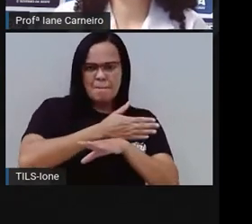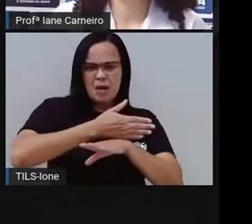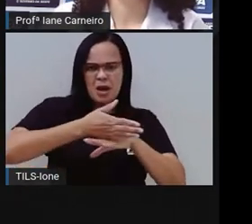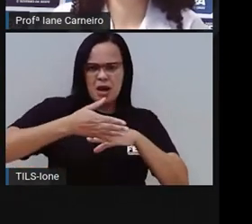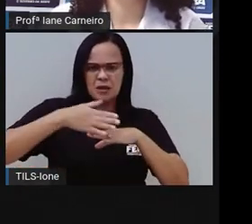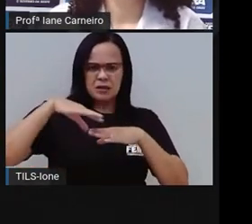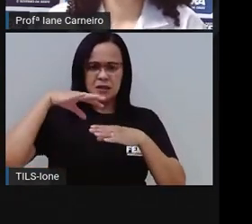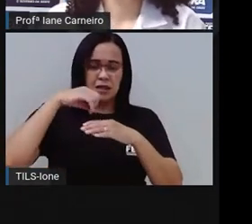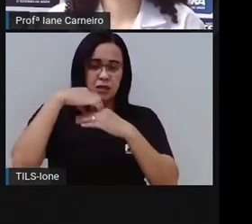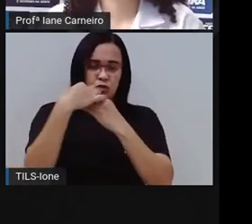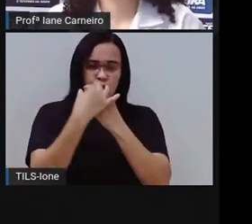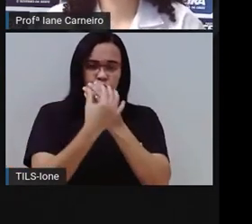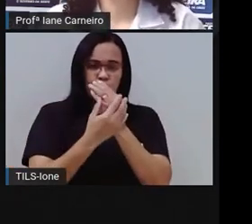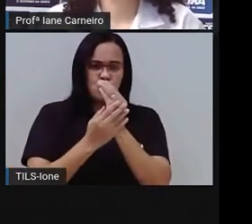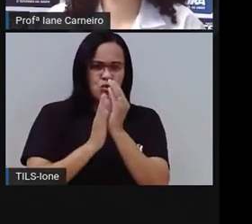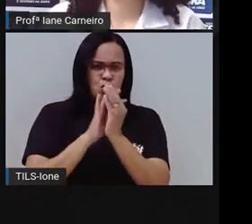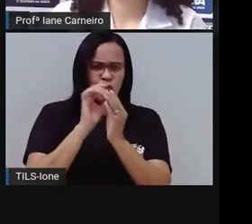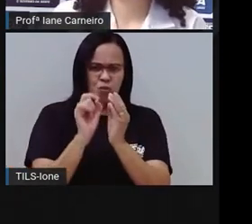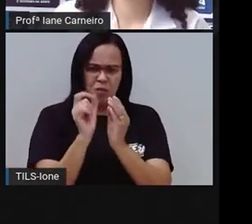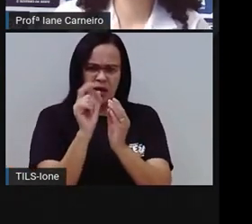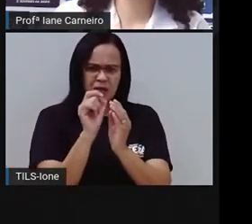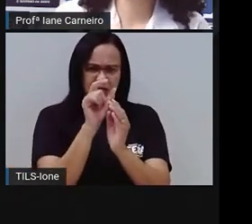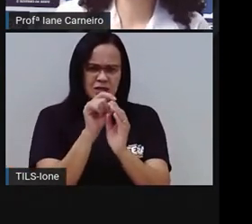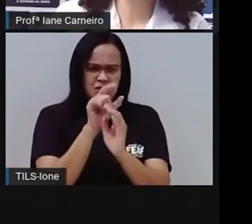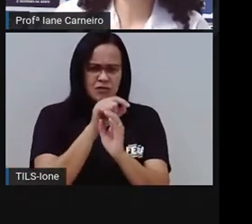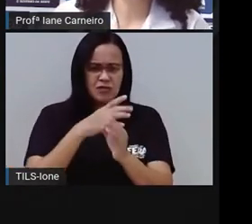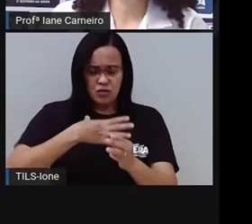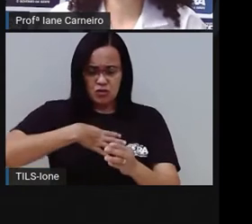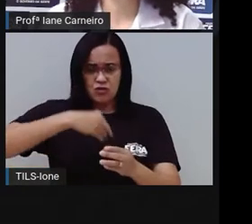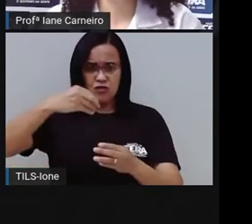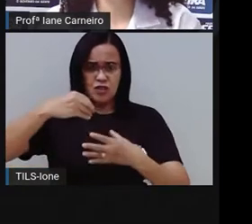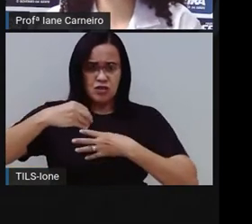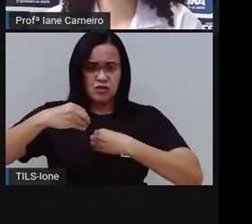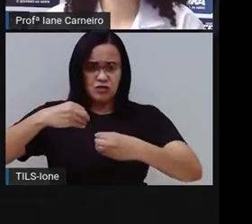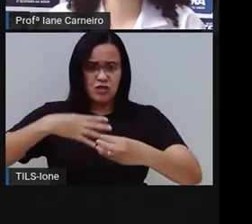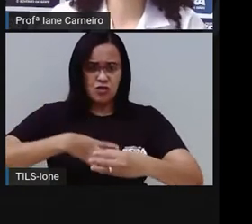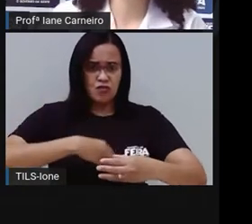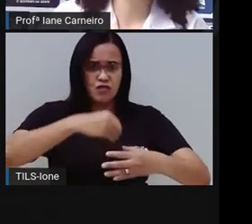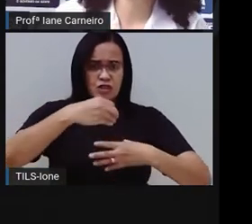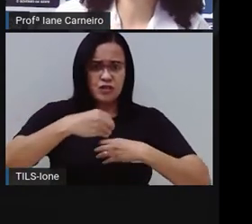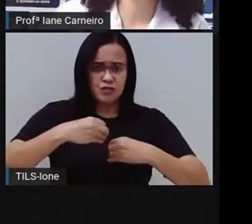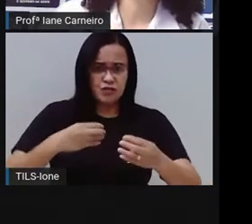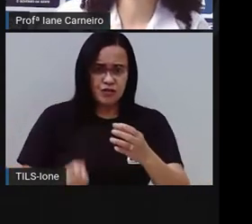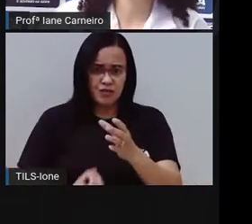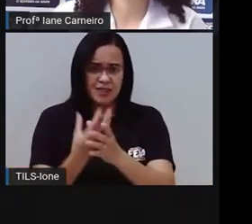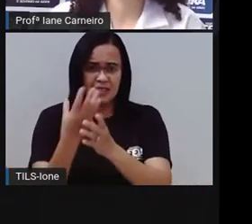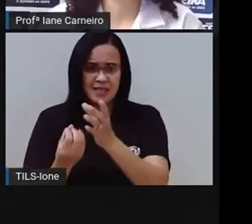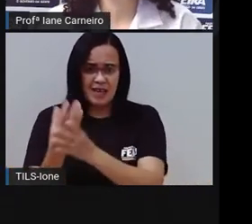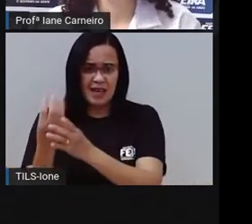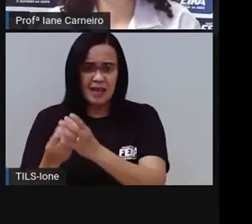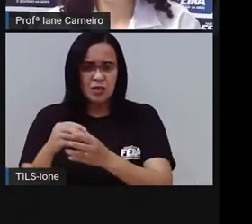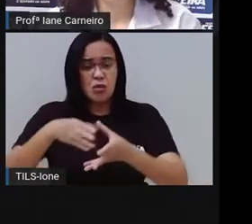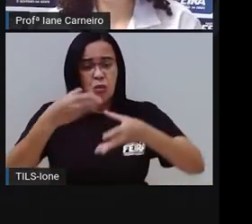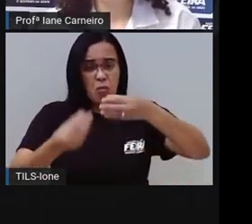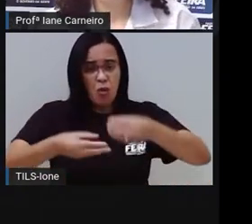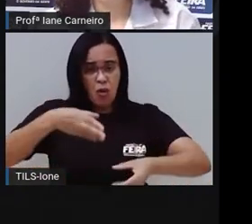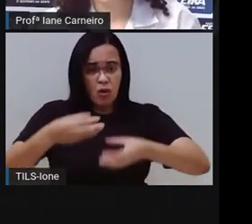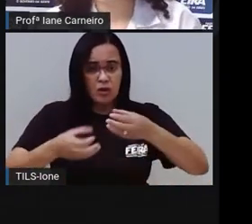espinhos. Meus filhos criados no grude são moles, mas são limpinhos. Quem sou eu?